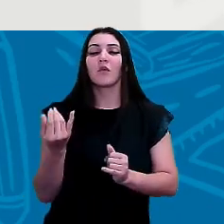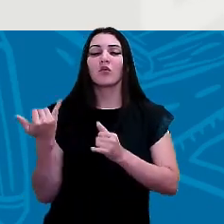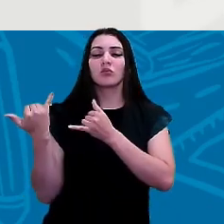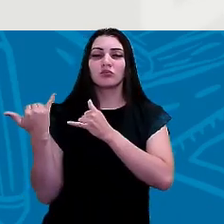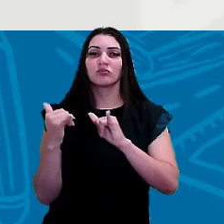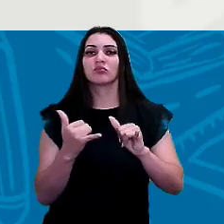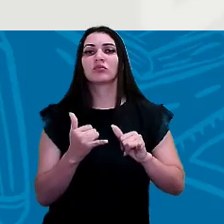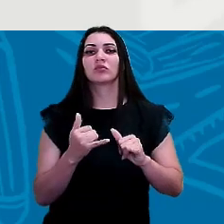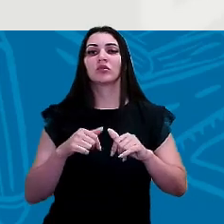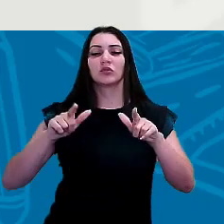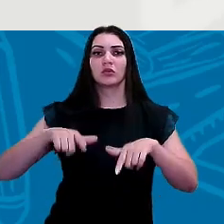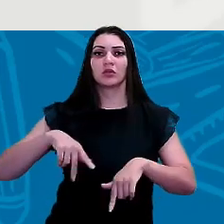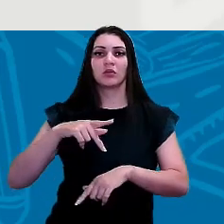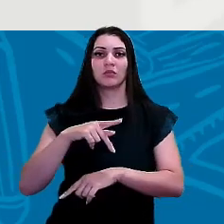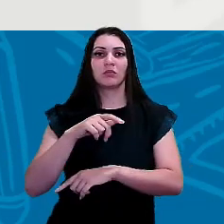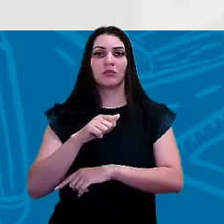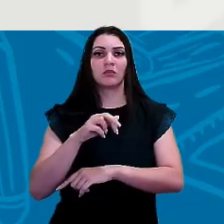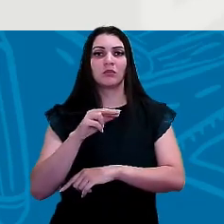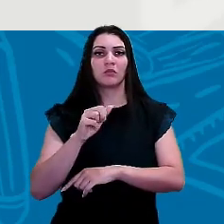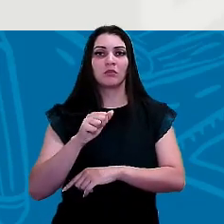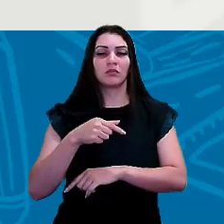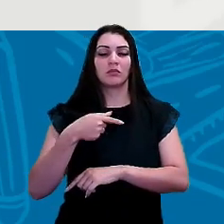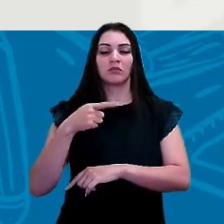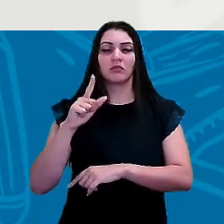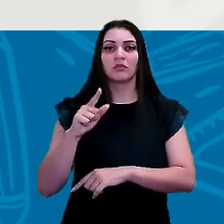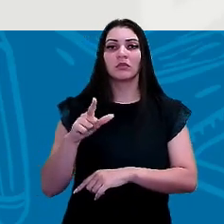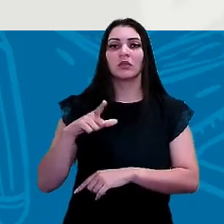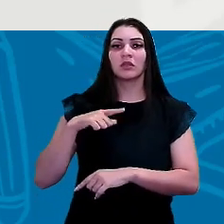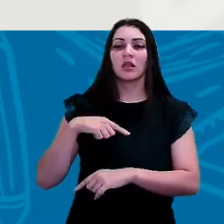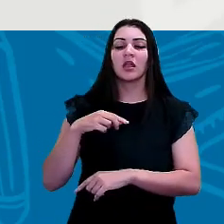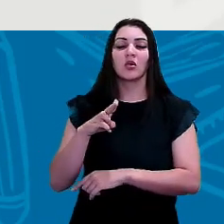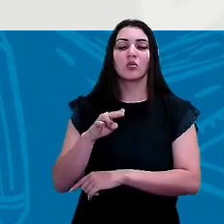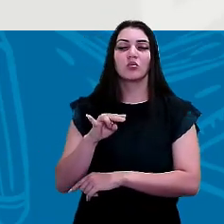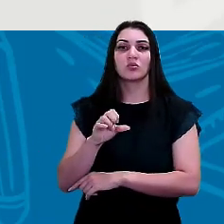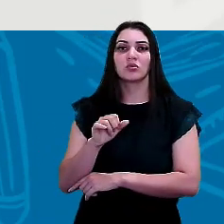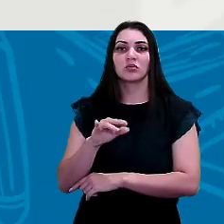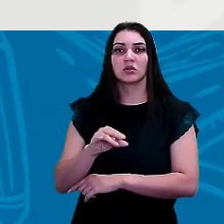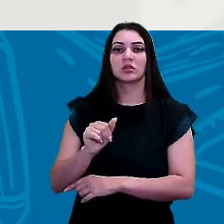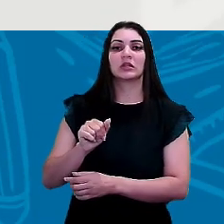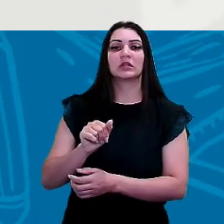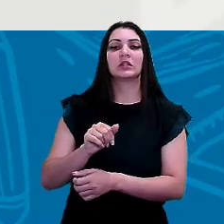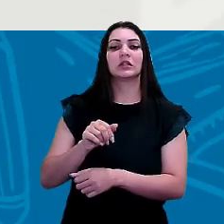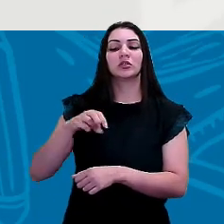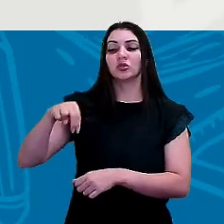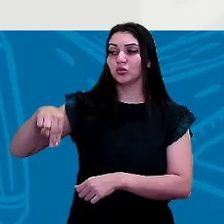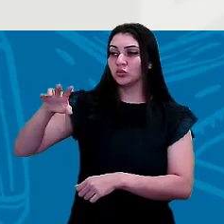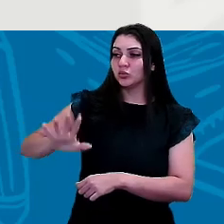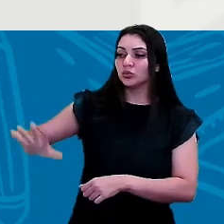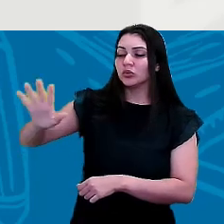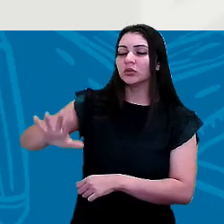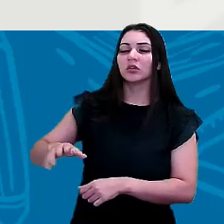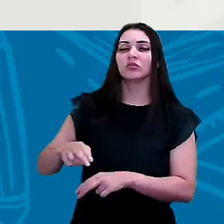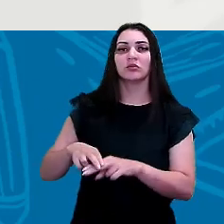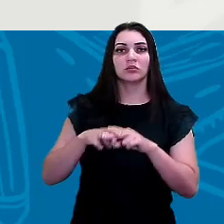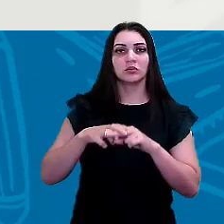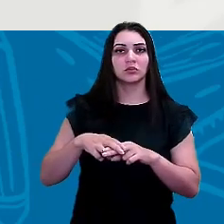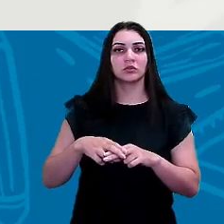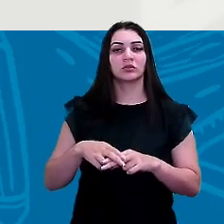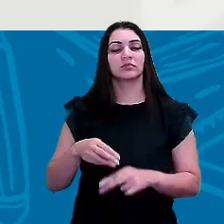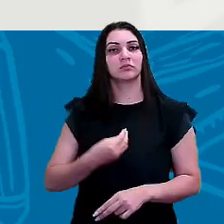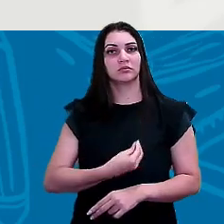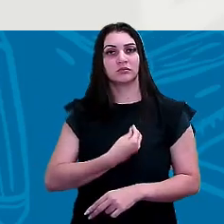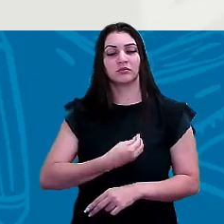na região do Paraná tem as usinas aqui no nordeste no rio São Francisco por conta da presença desses rios de